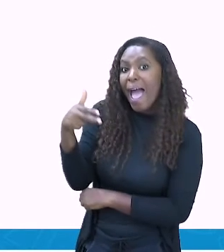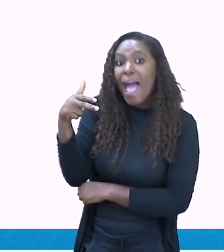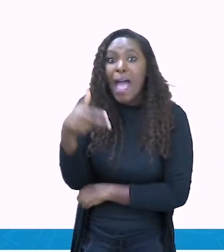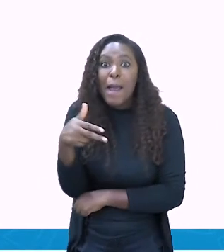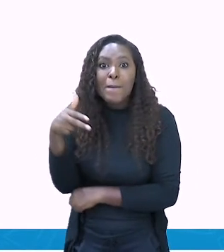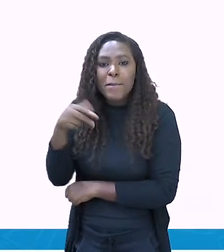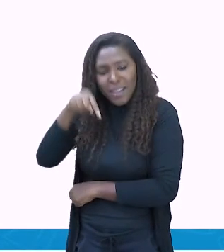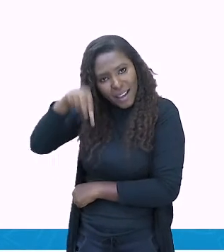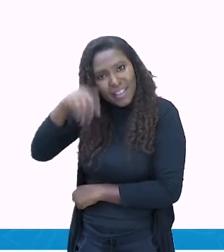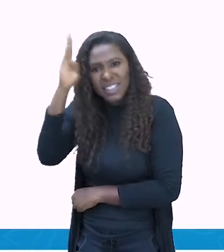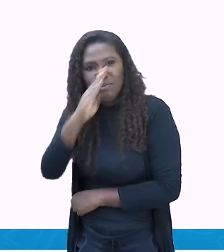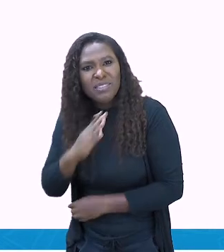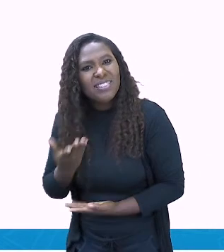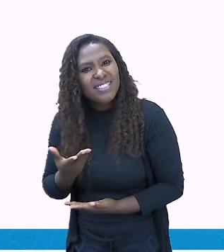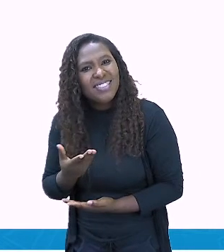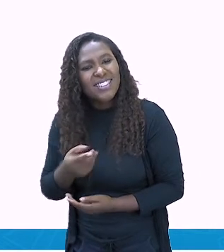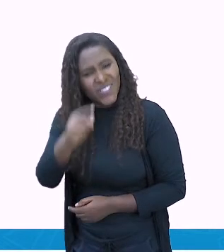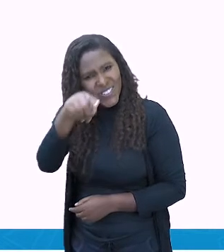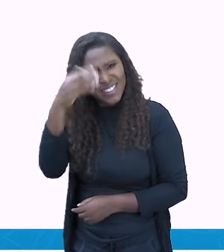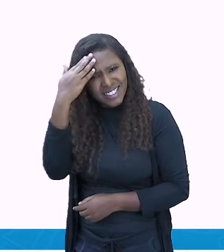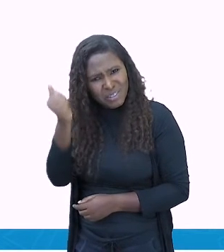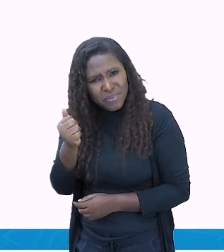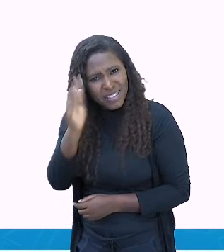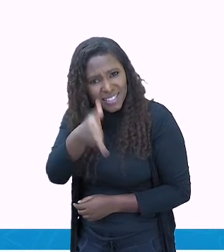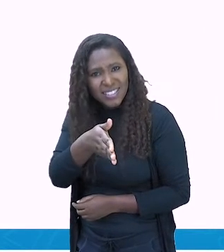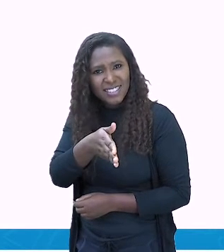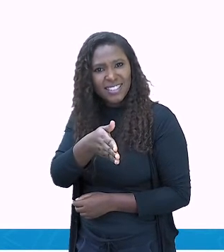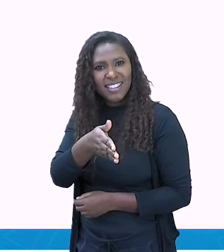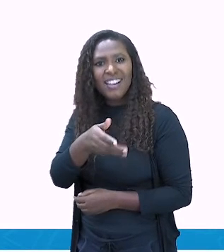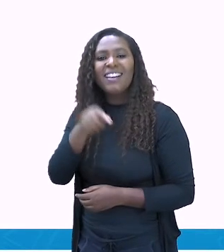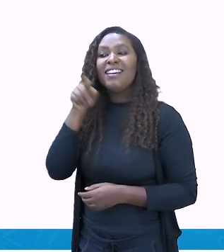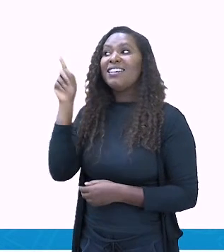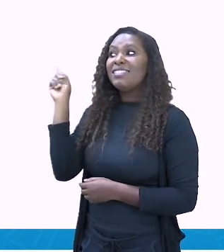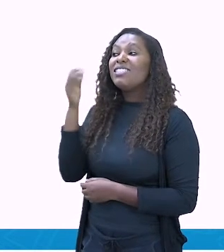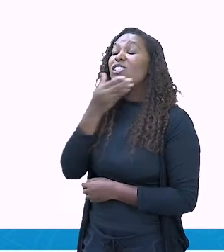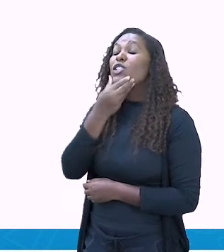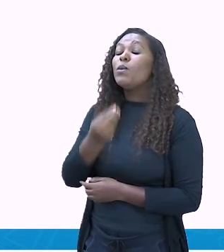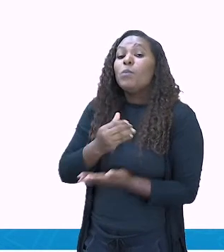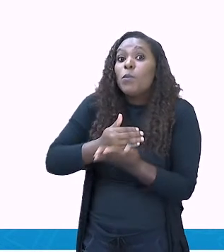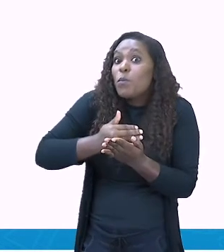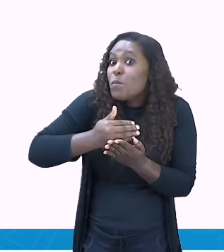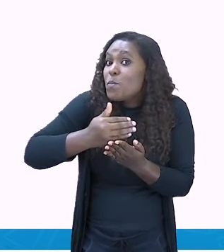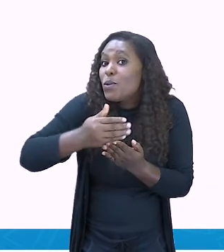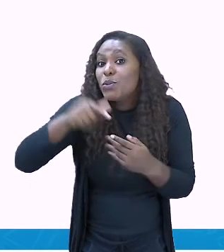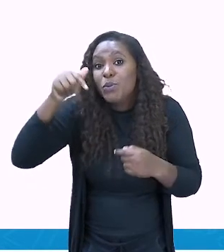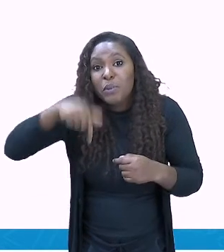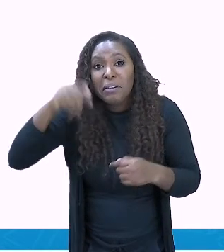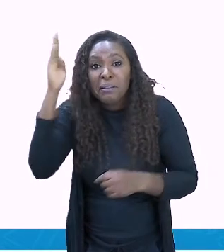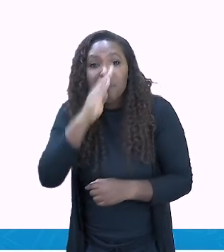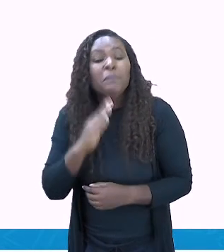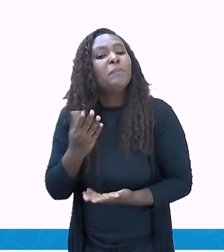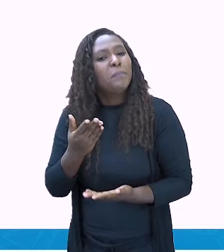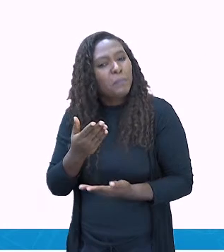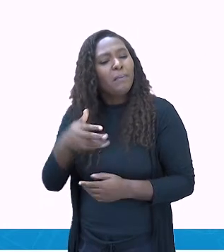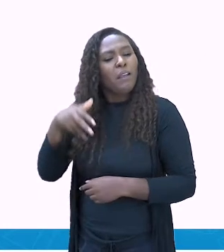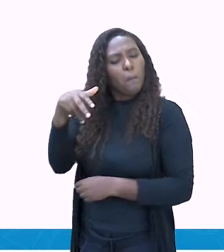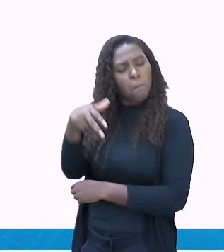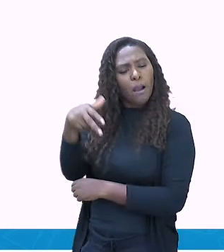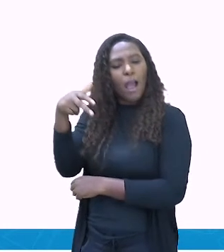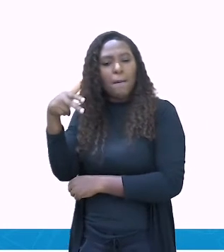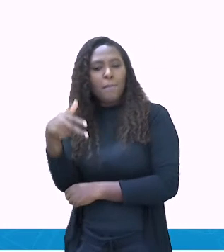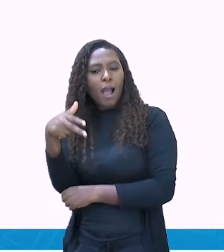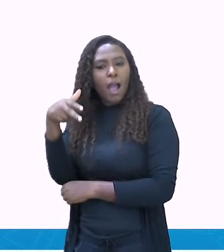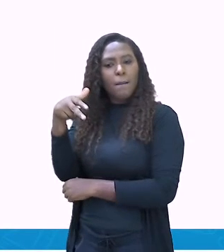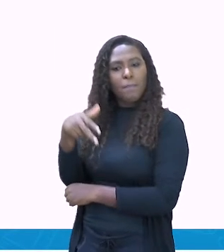né, o nosso iniciante, o nosso primeiro cantor de rap aqui no nosso país? Então, é